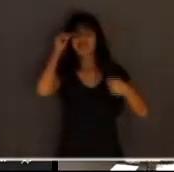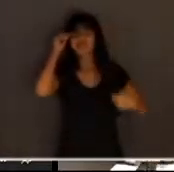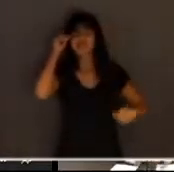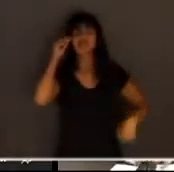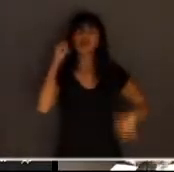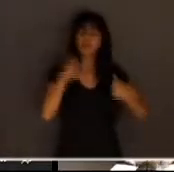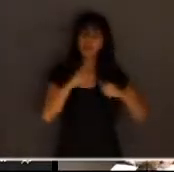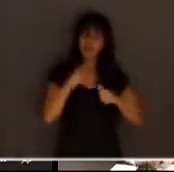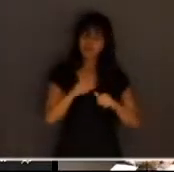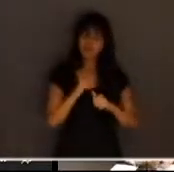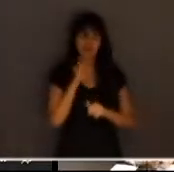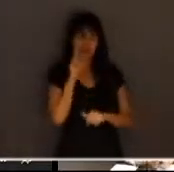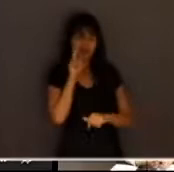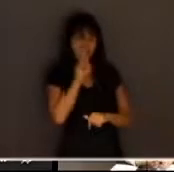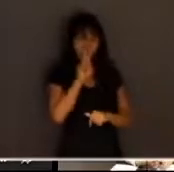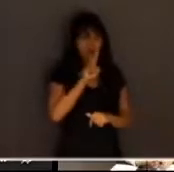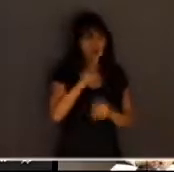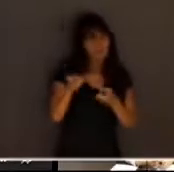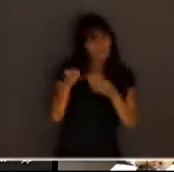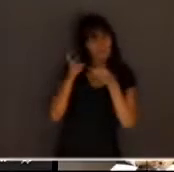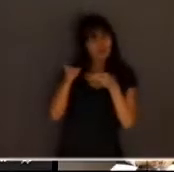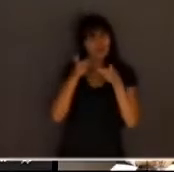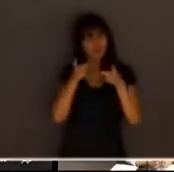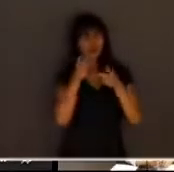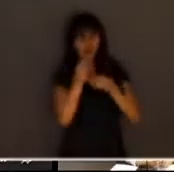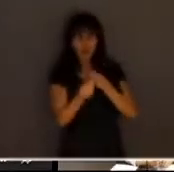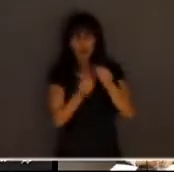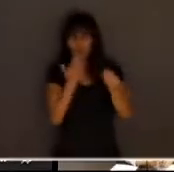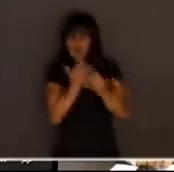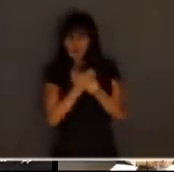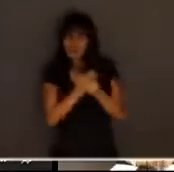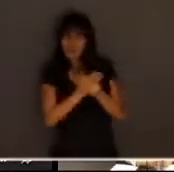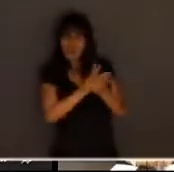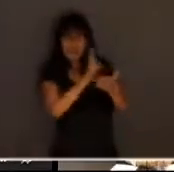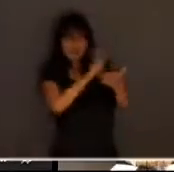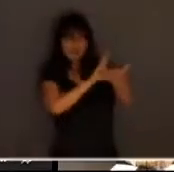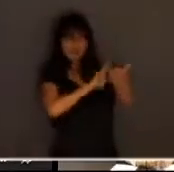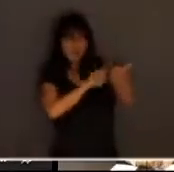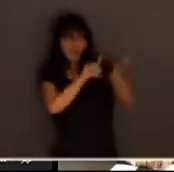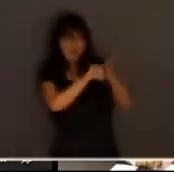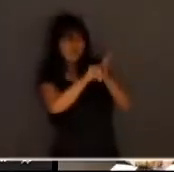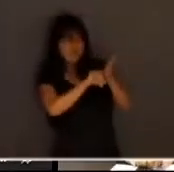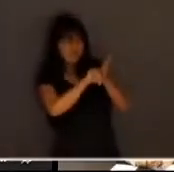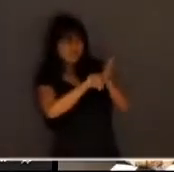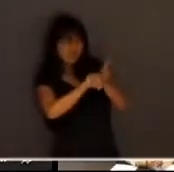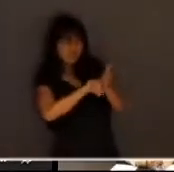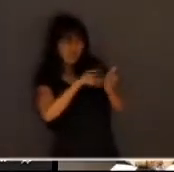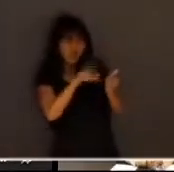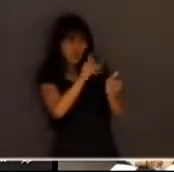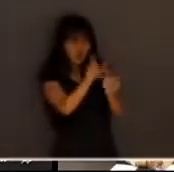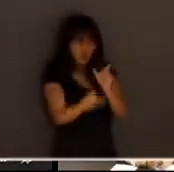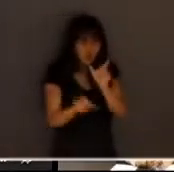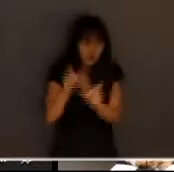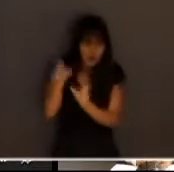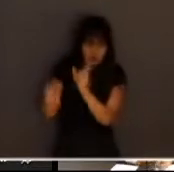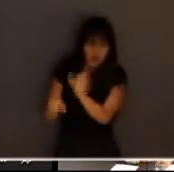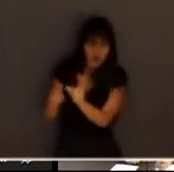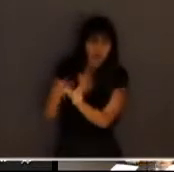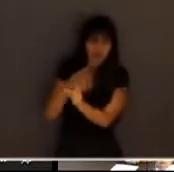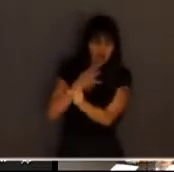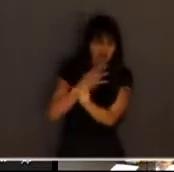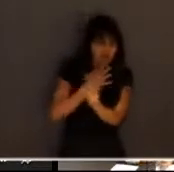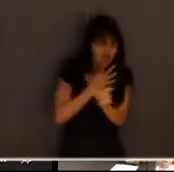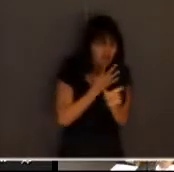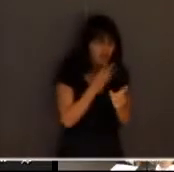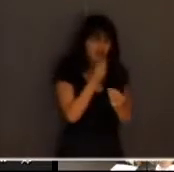para os jurados as informações como o processo chegou ali qual foi a filtragem do caso quem é quem naquele tabuleiro como